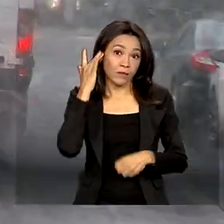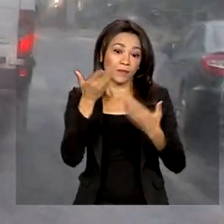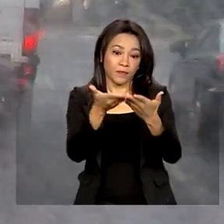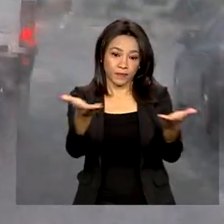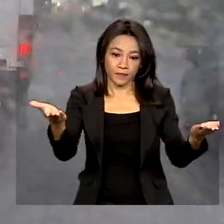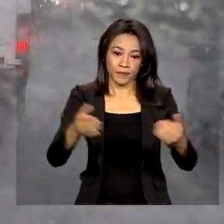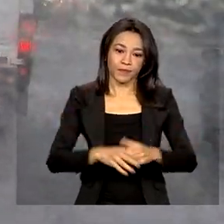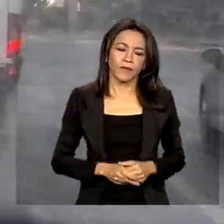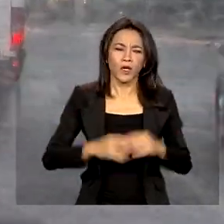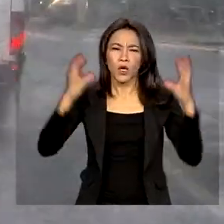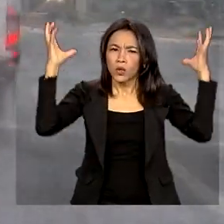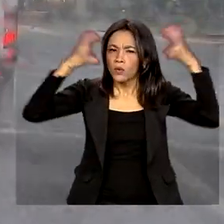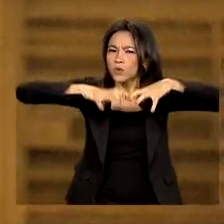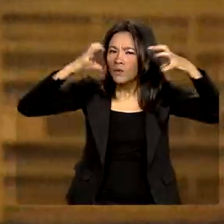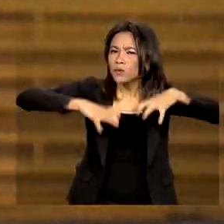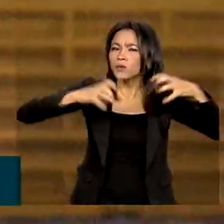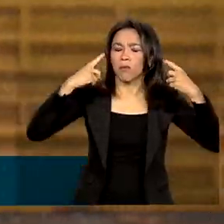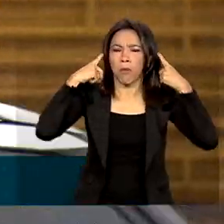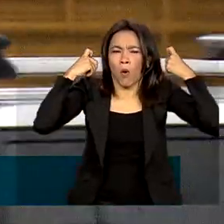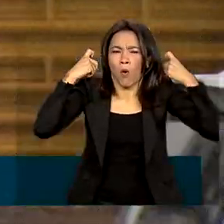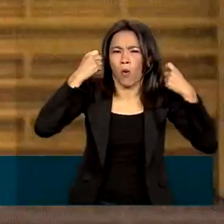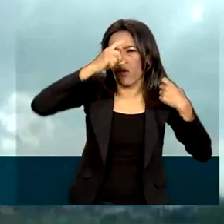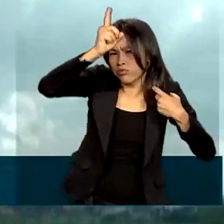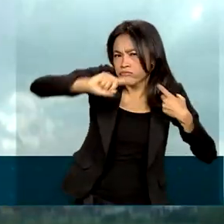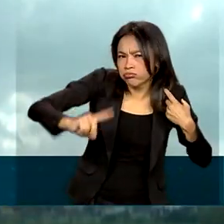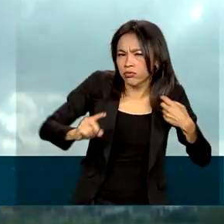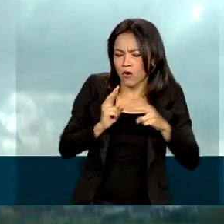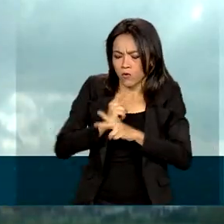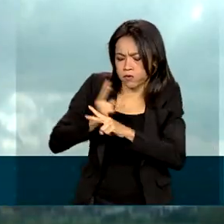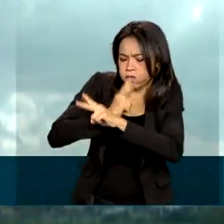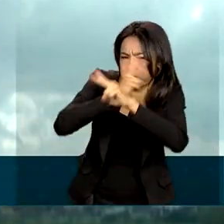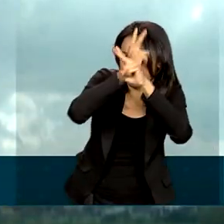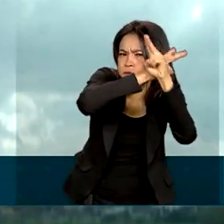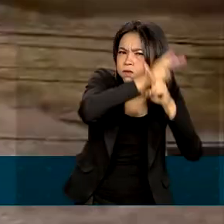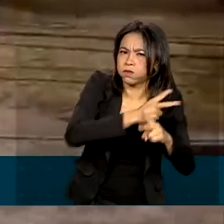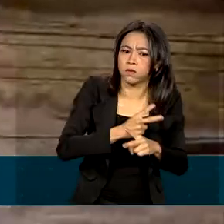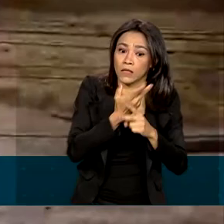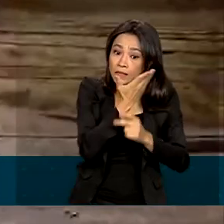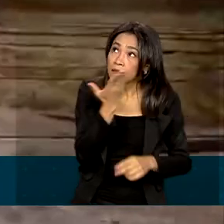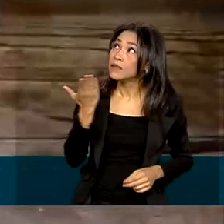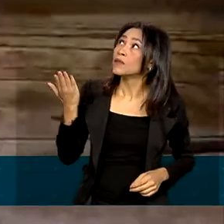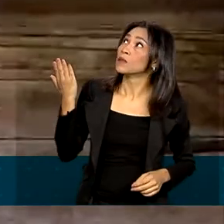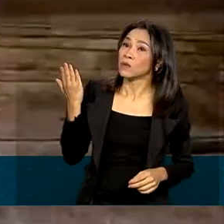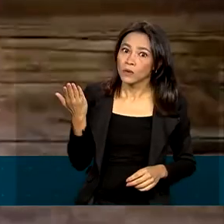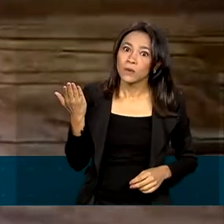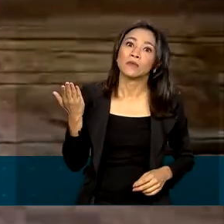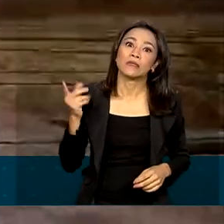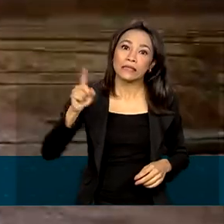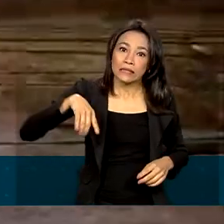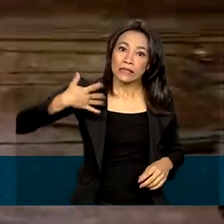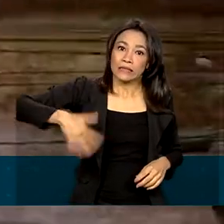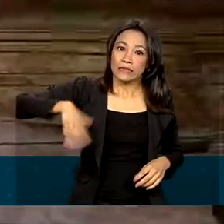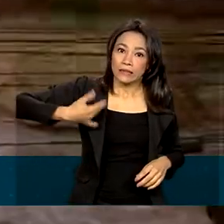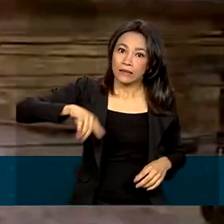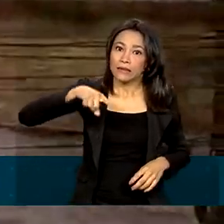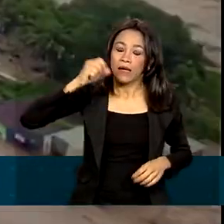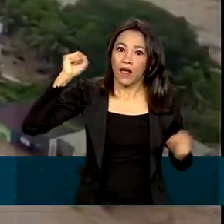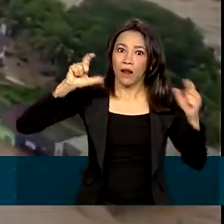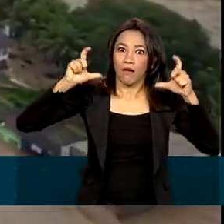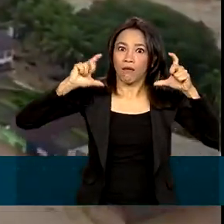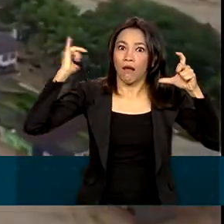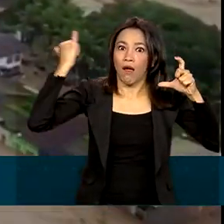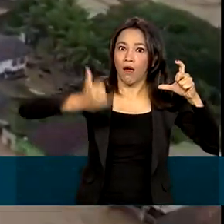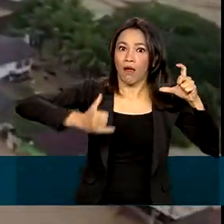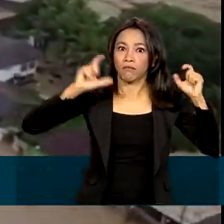Chuvas, trovoadas, ventos fortes, relâmpagos e raios acendem a luz vermelha de alerta.